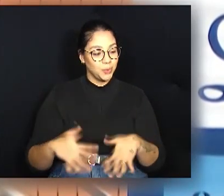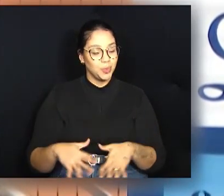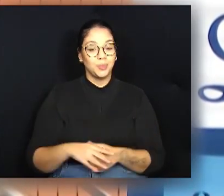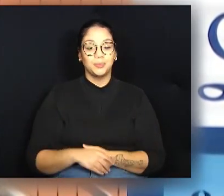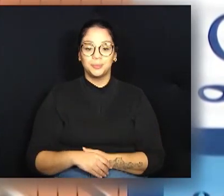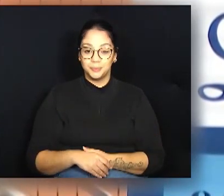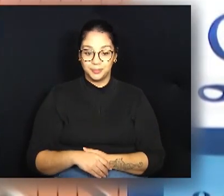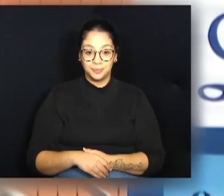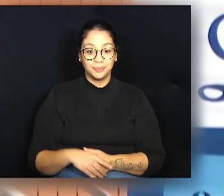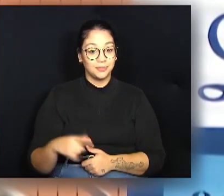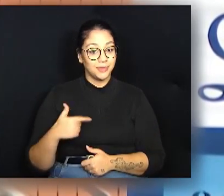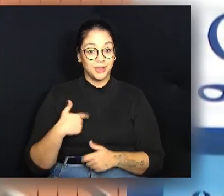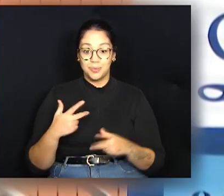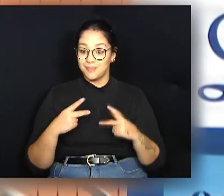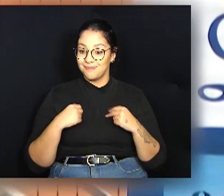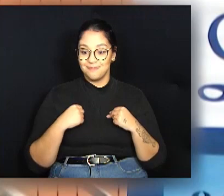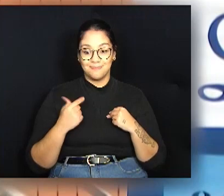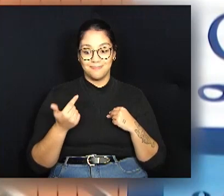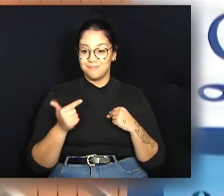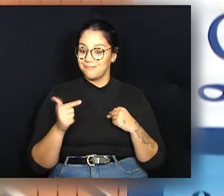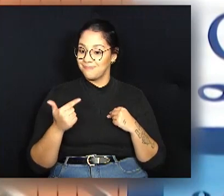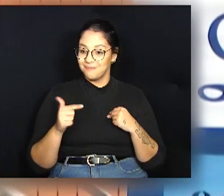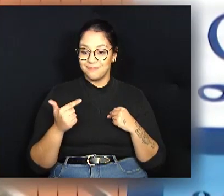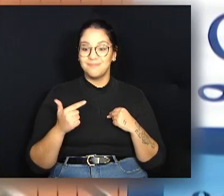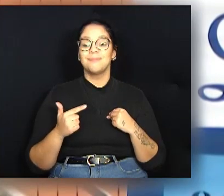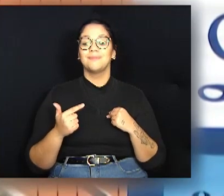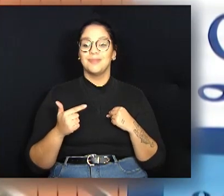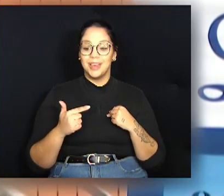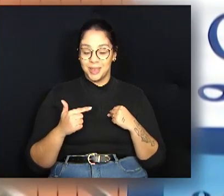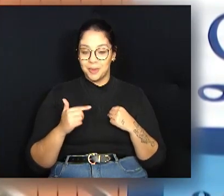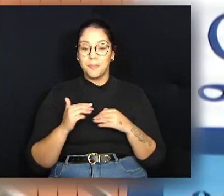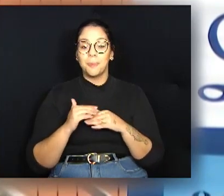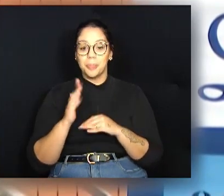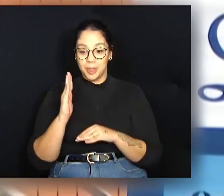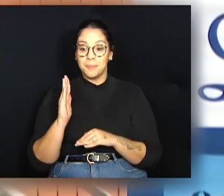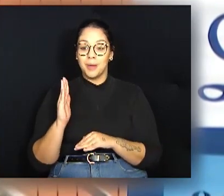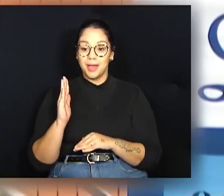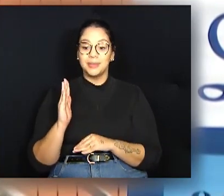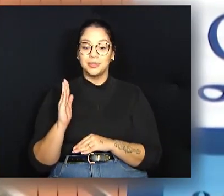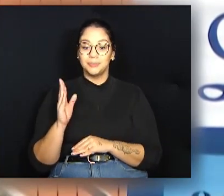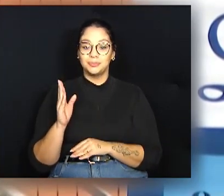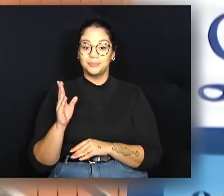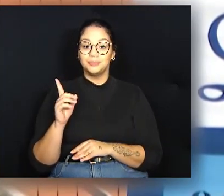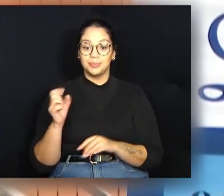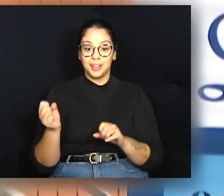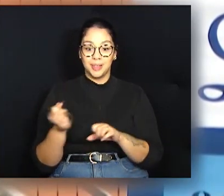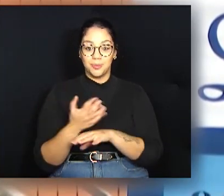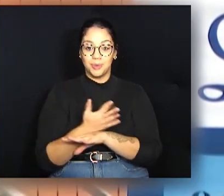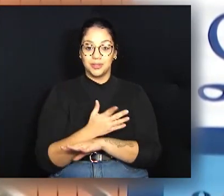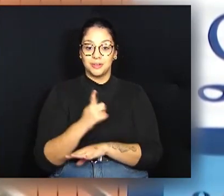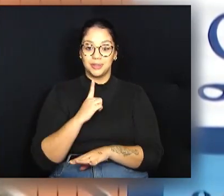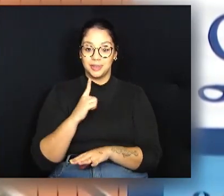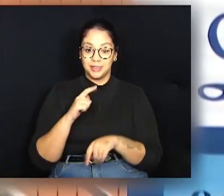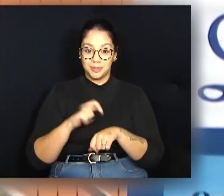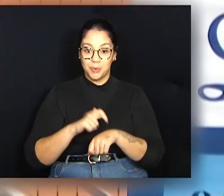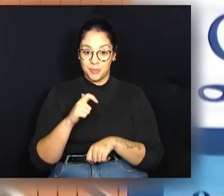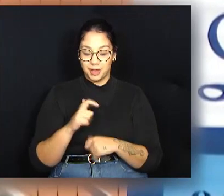sem merecimento, torna mais ainda, né, motivo de emoção este momento.